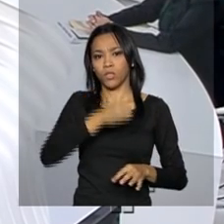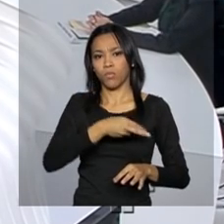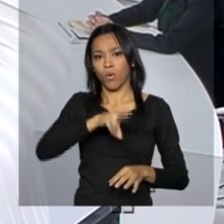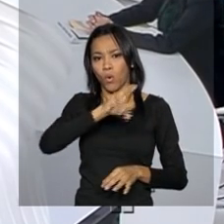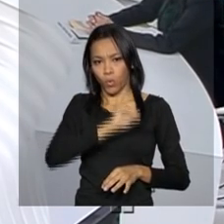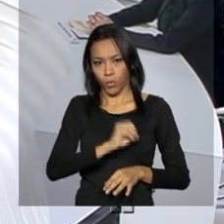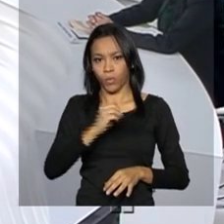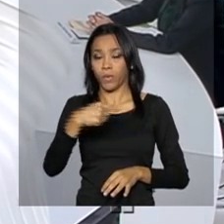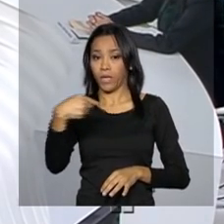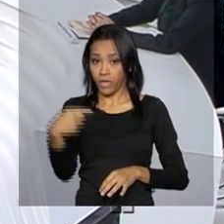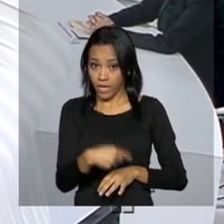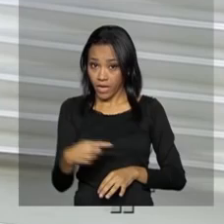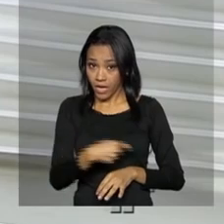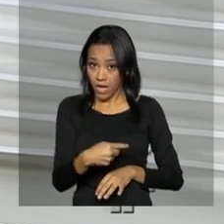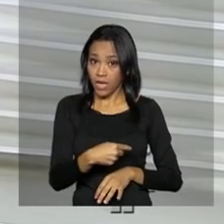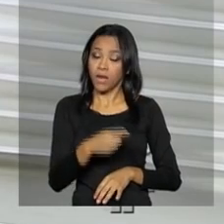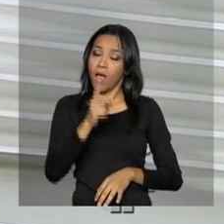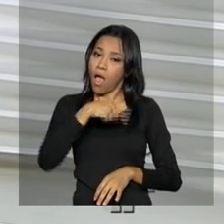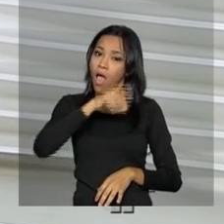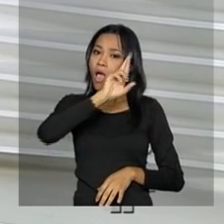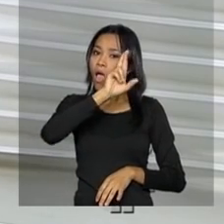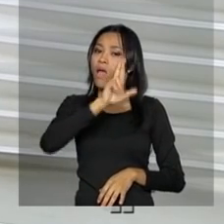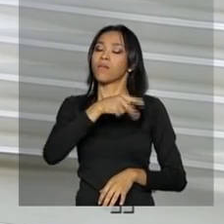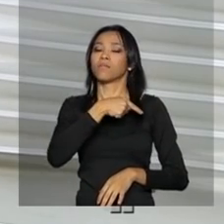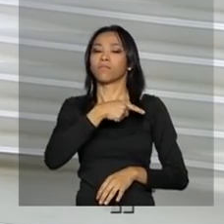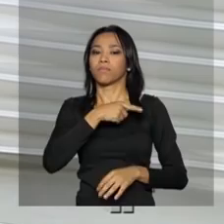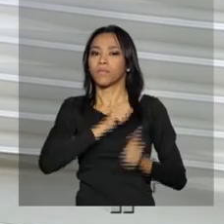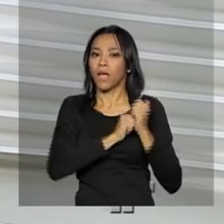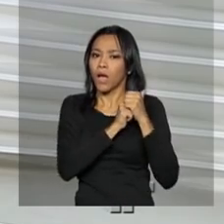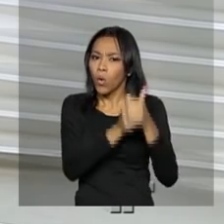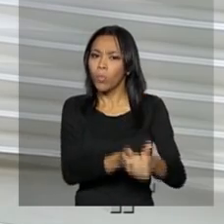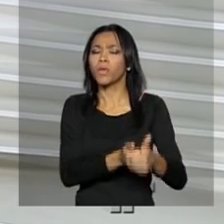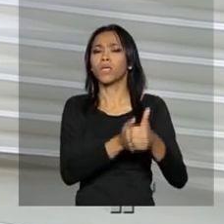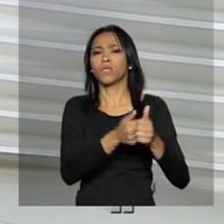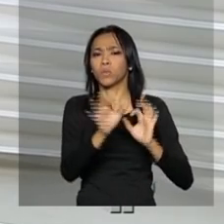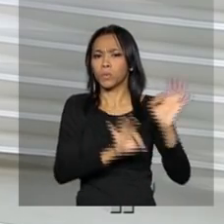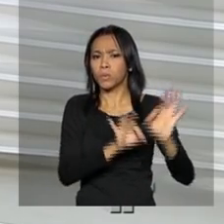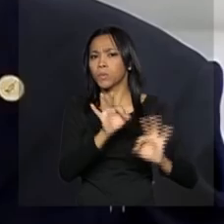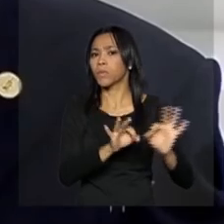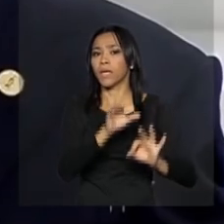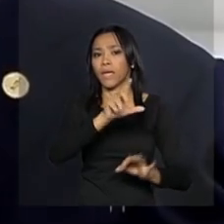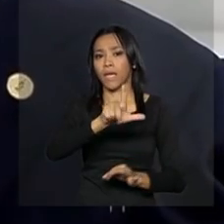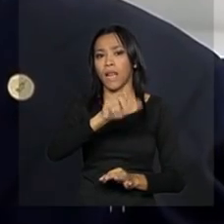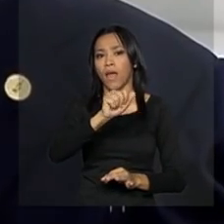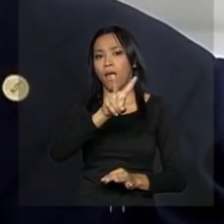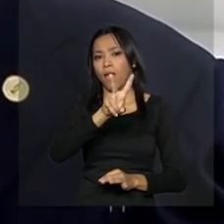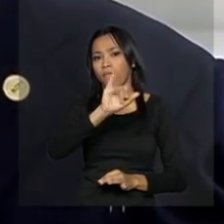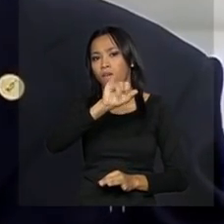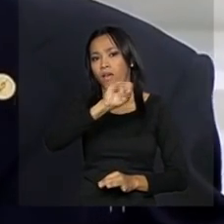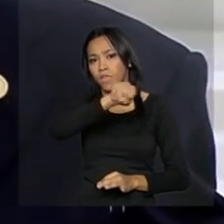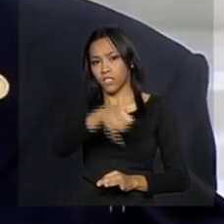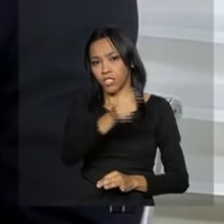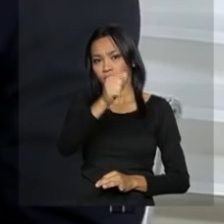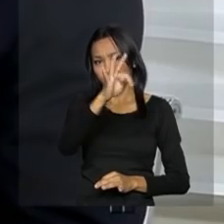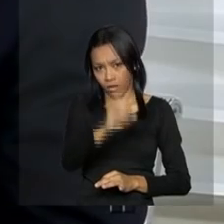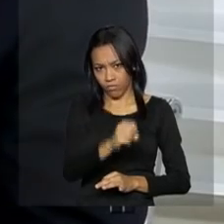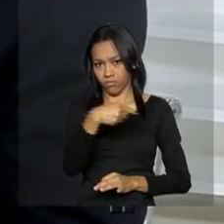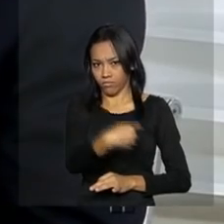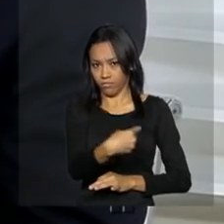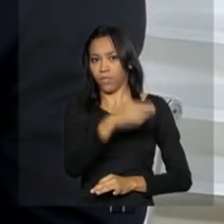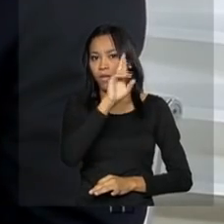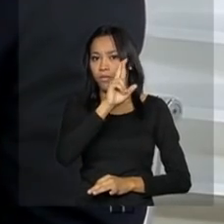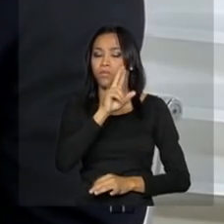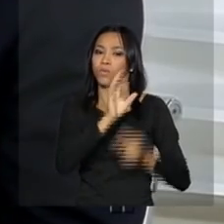na justiça de primeira instância pelo processo da operação Lava Jato, que investiga desvios na Petrobras. A